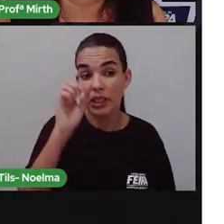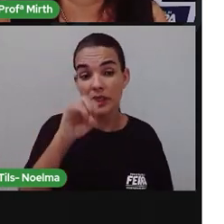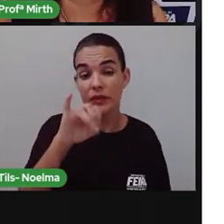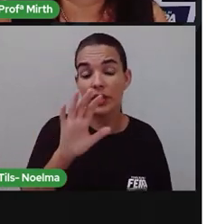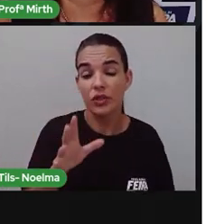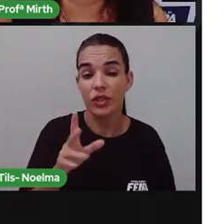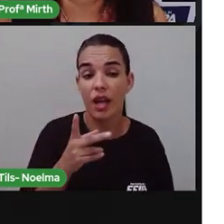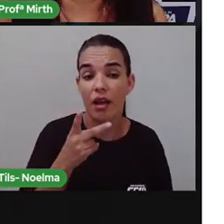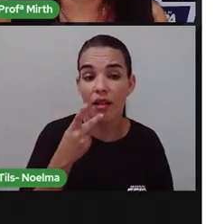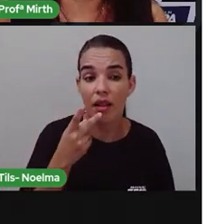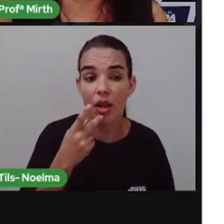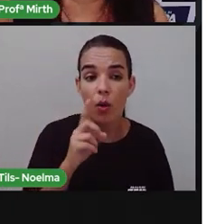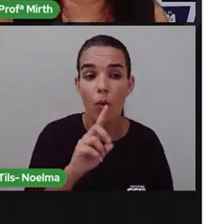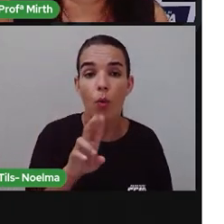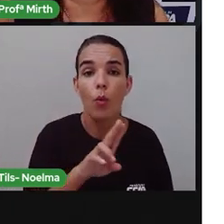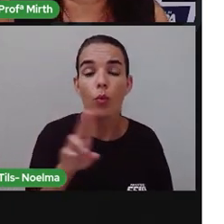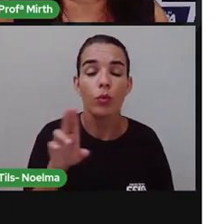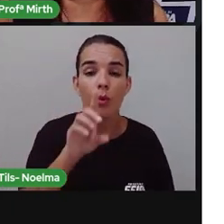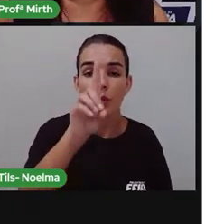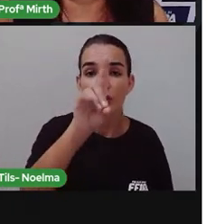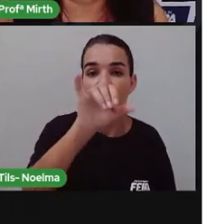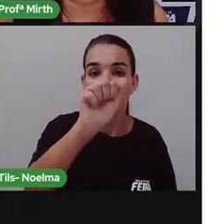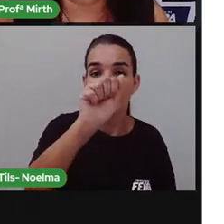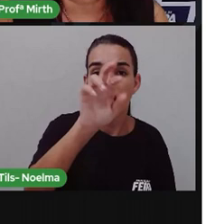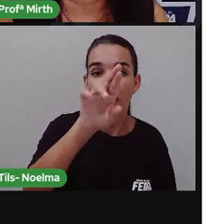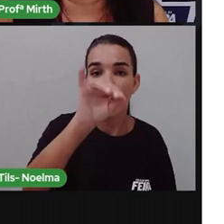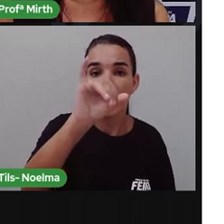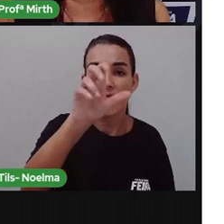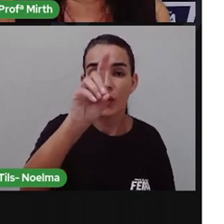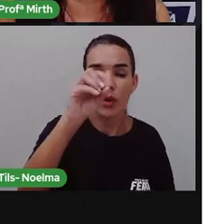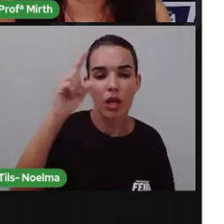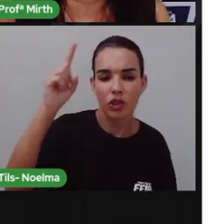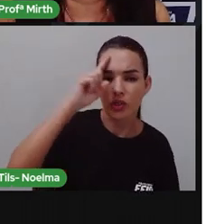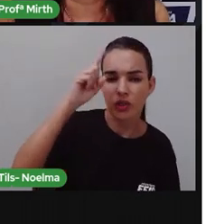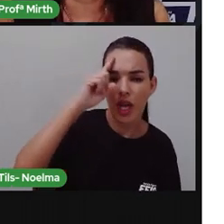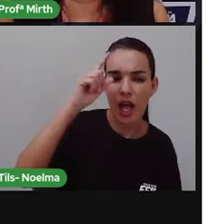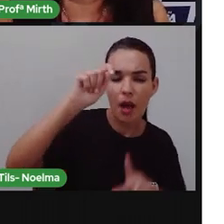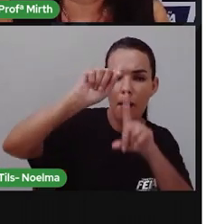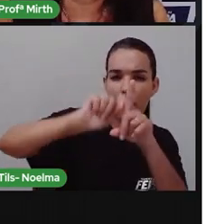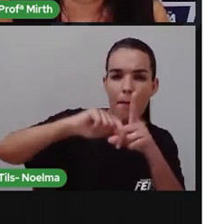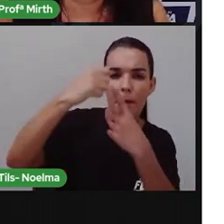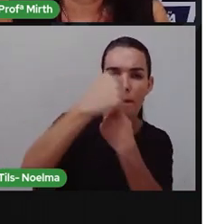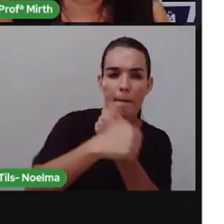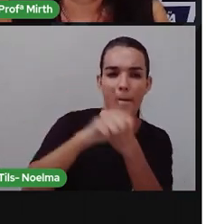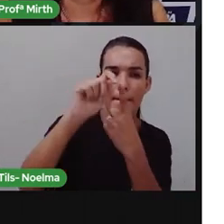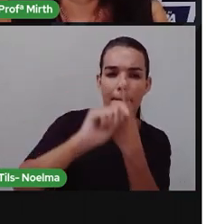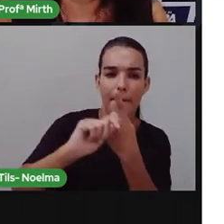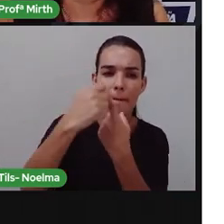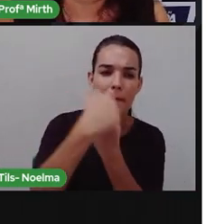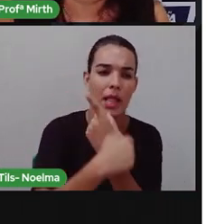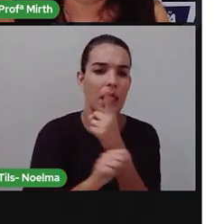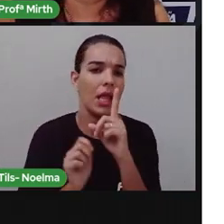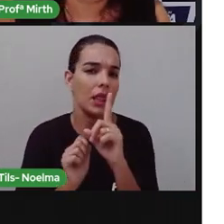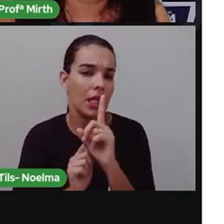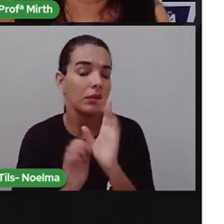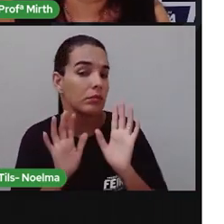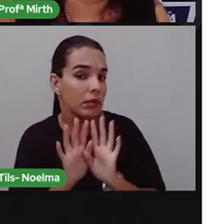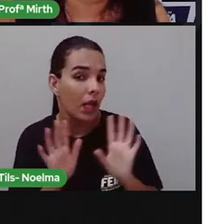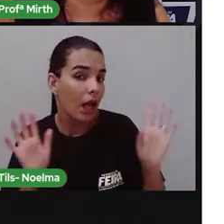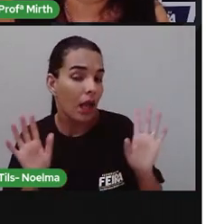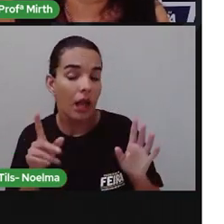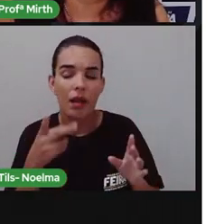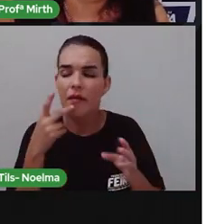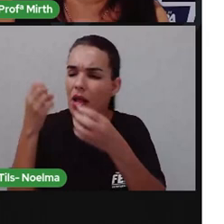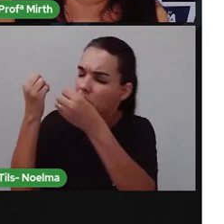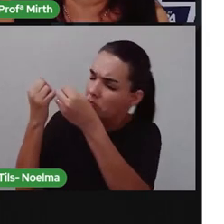resuminho. O diário da banana. Então, conta. É um diário onde ele vai